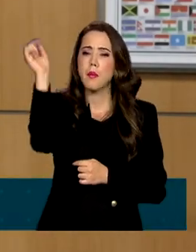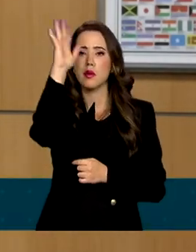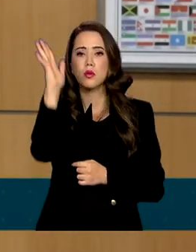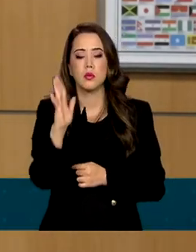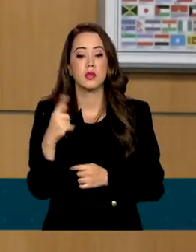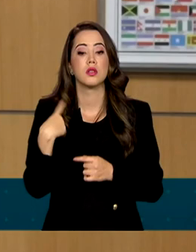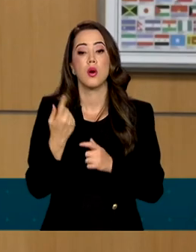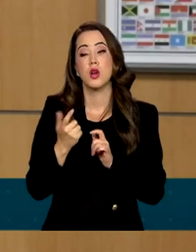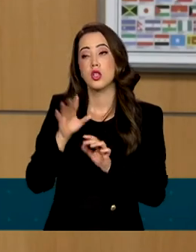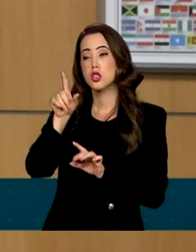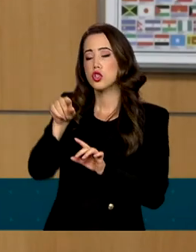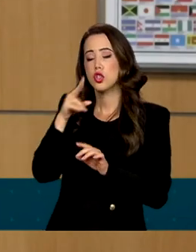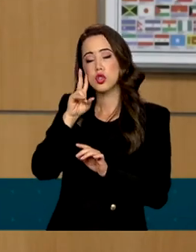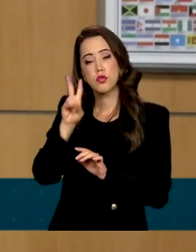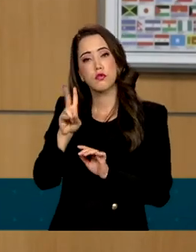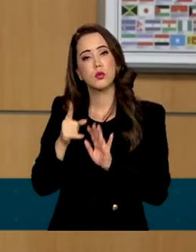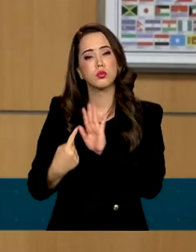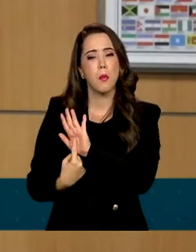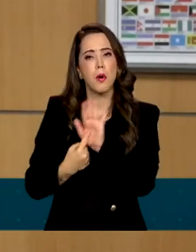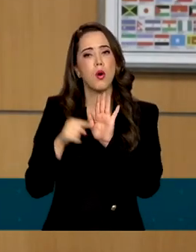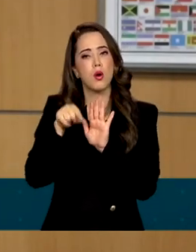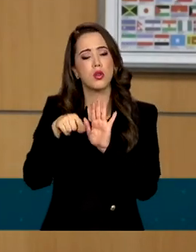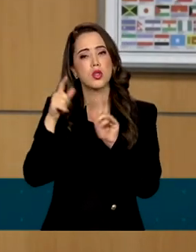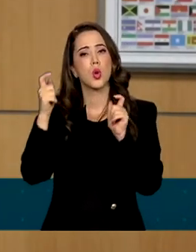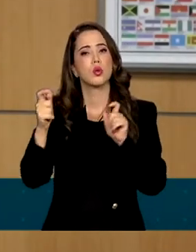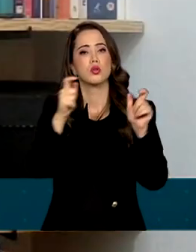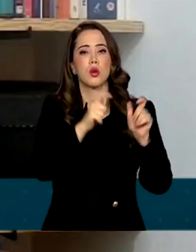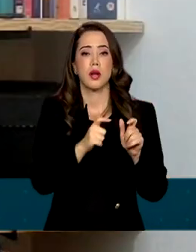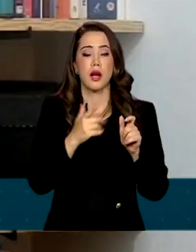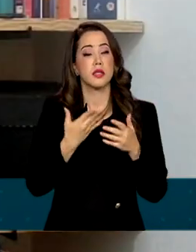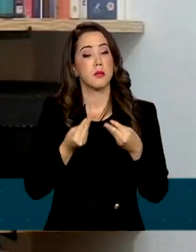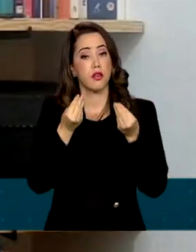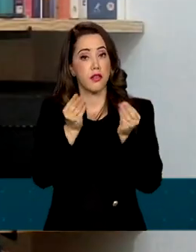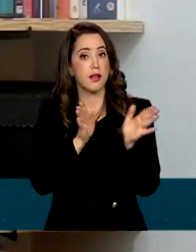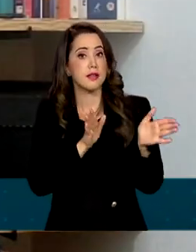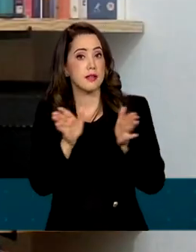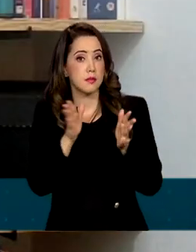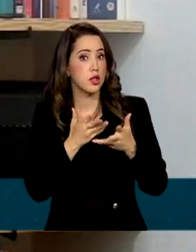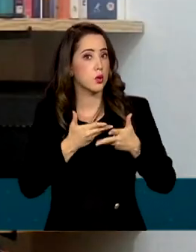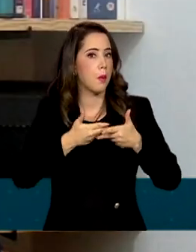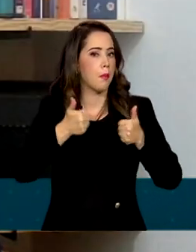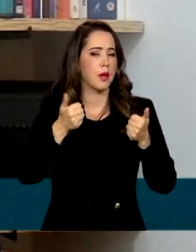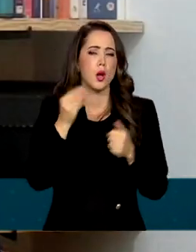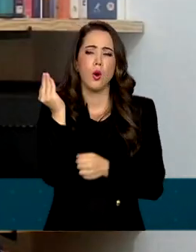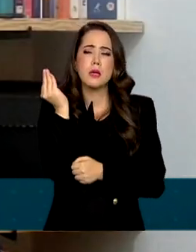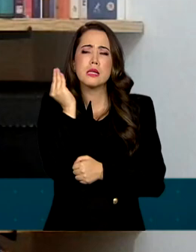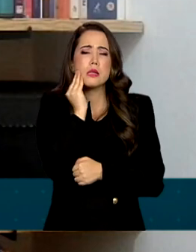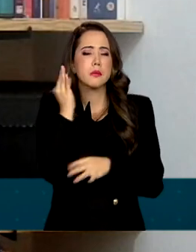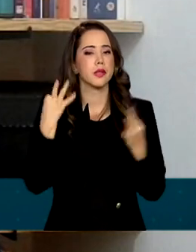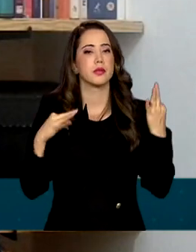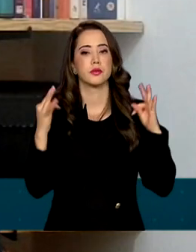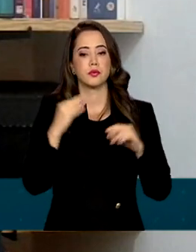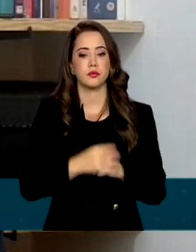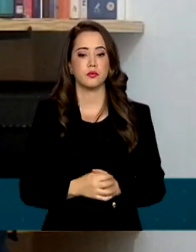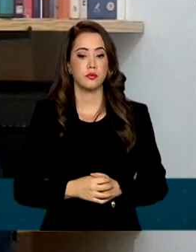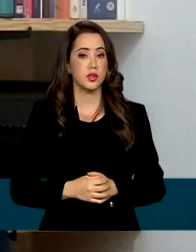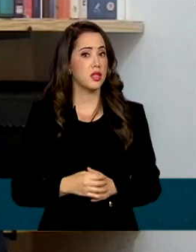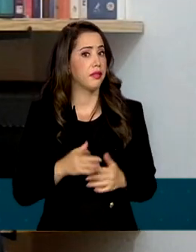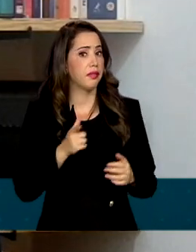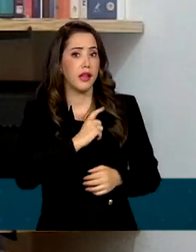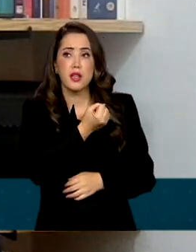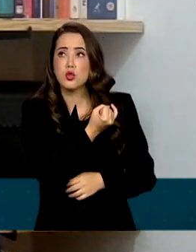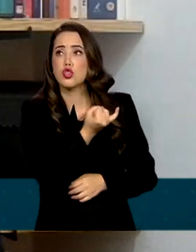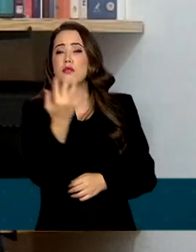preparados para assegurar a melhor experiência turística. Há milhões de pessoas com deficiência querendo viajar.